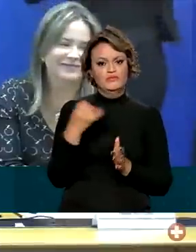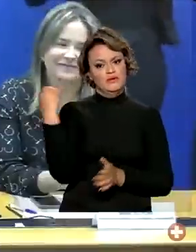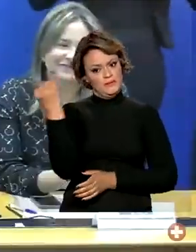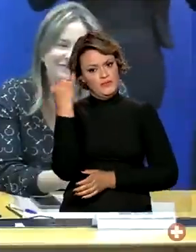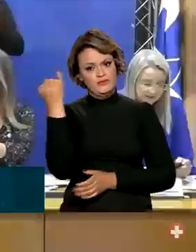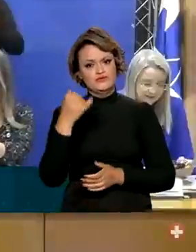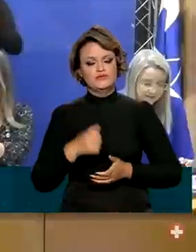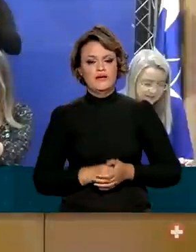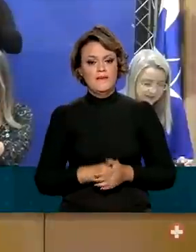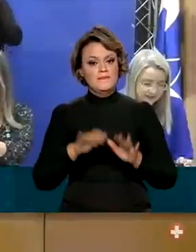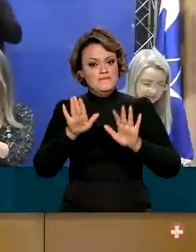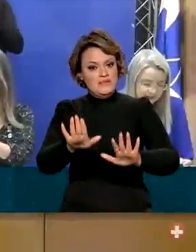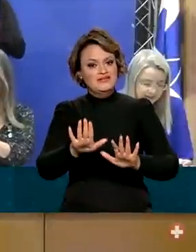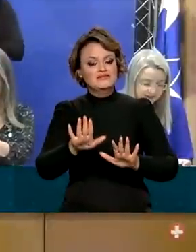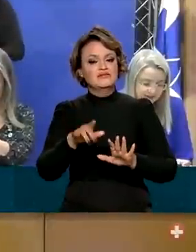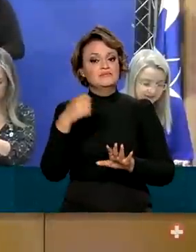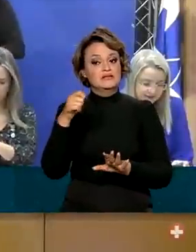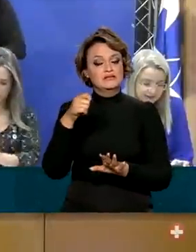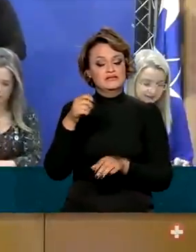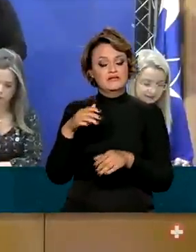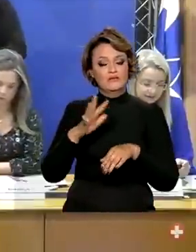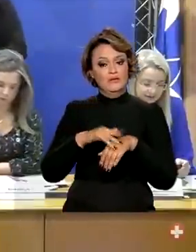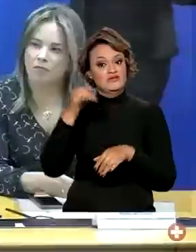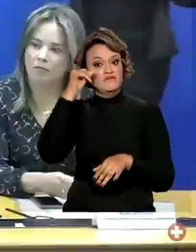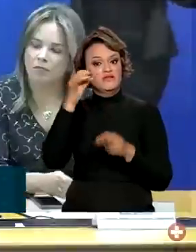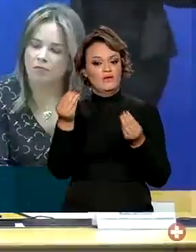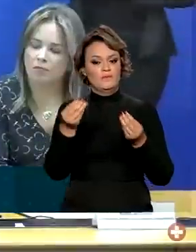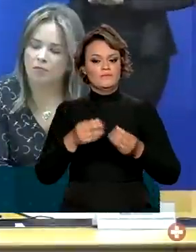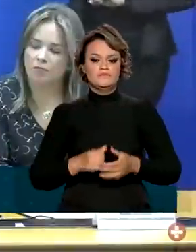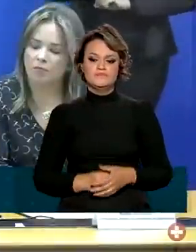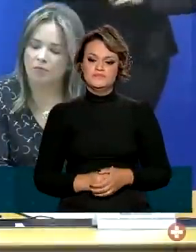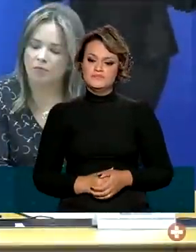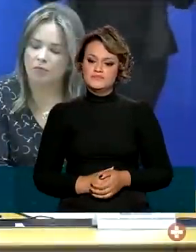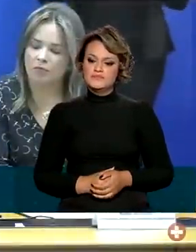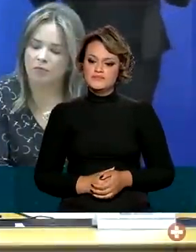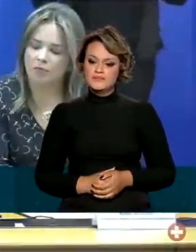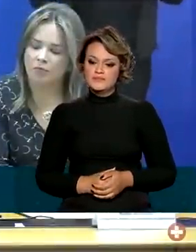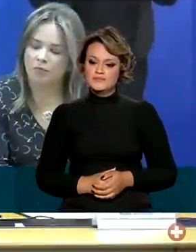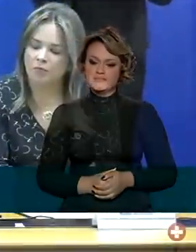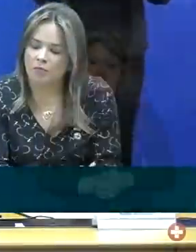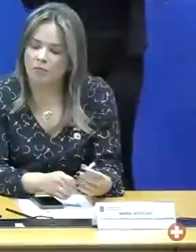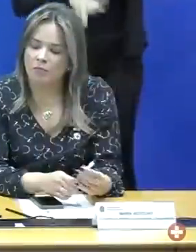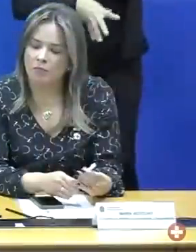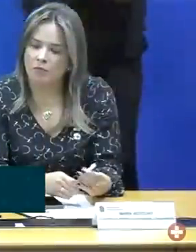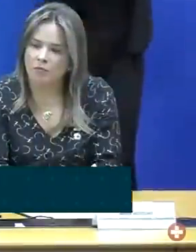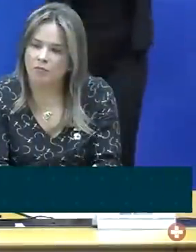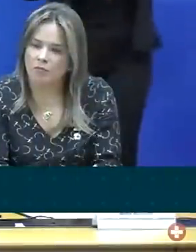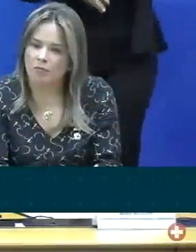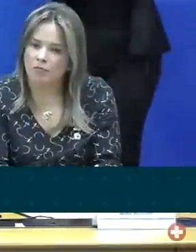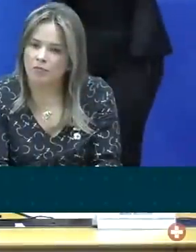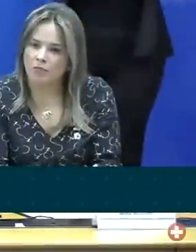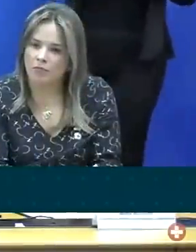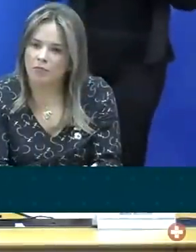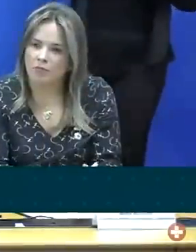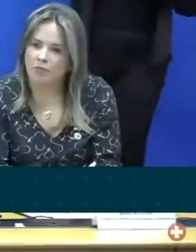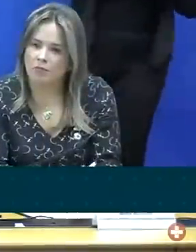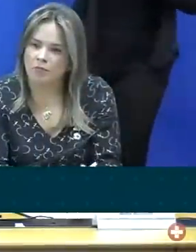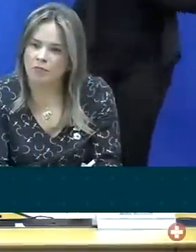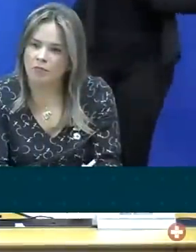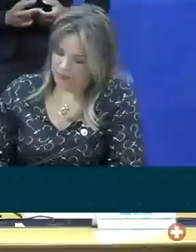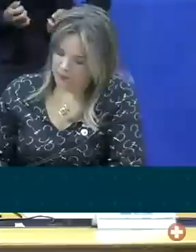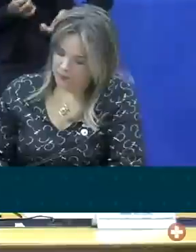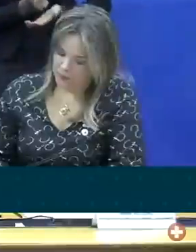importante, mas é preciso prevenir a doença. A inclusão dessa nova técnica é uma conquista dos pacientes